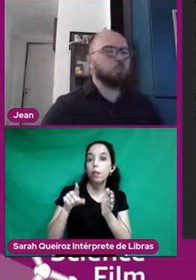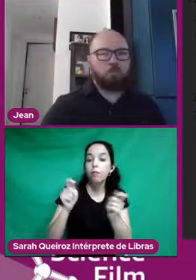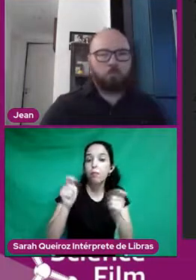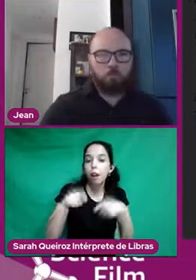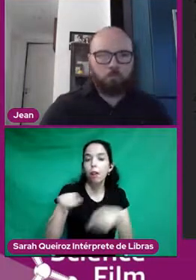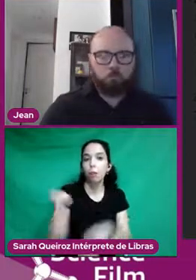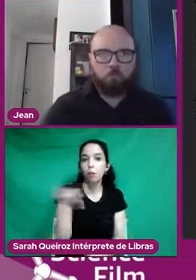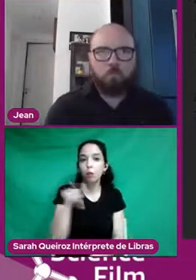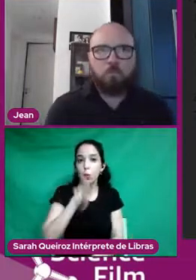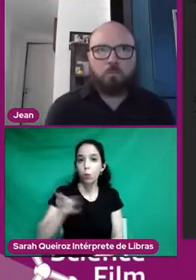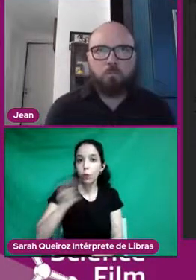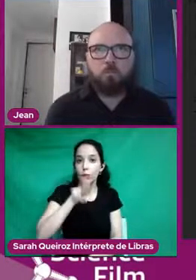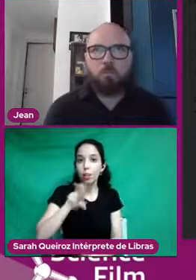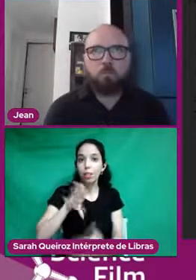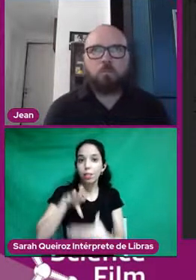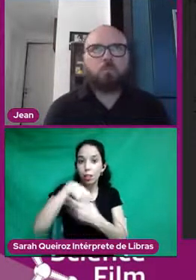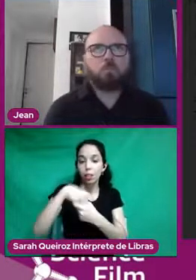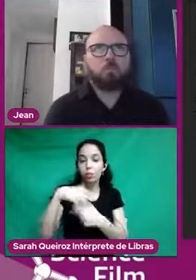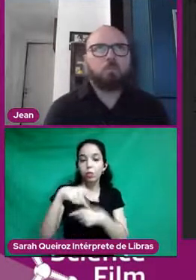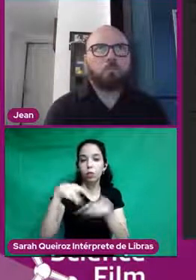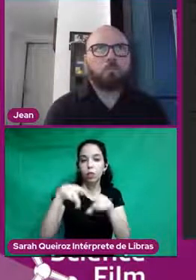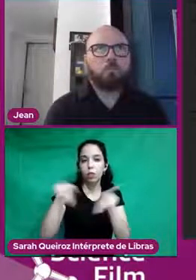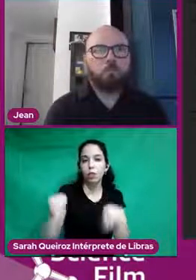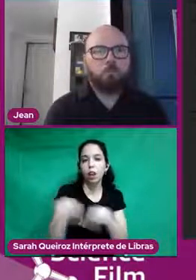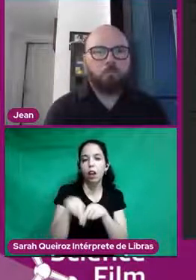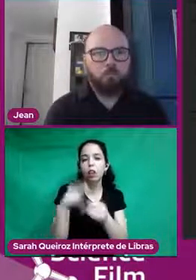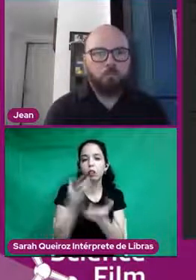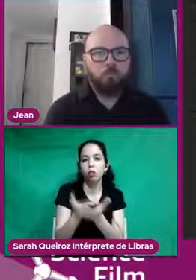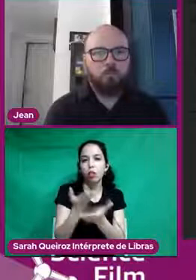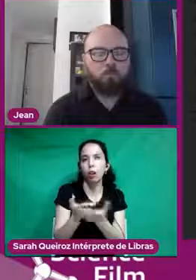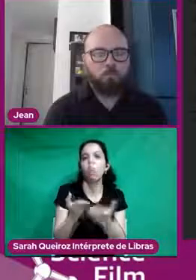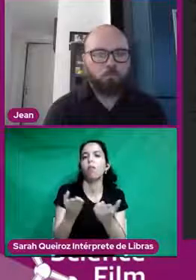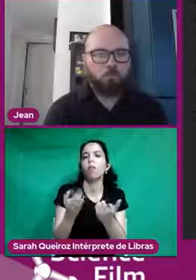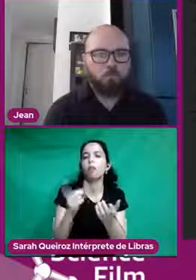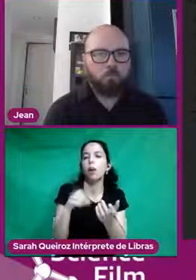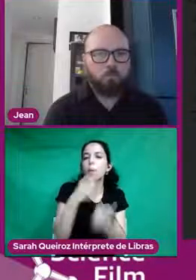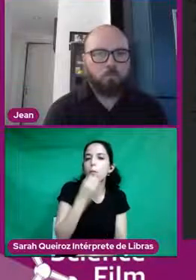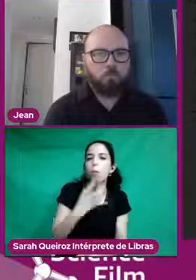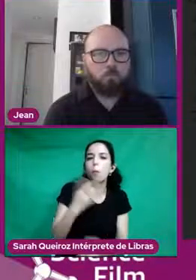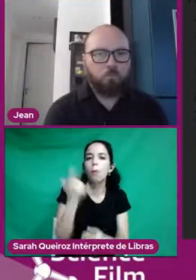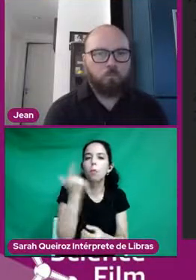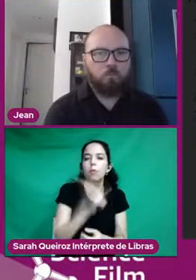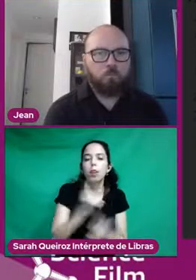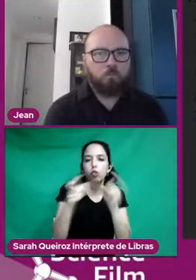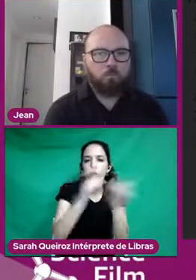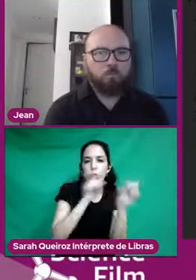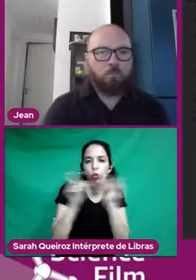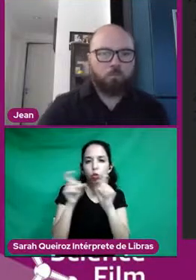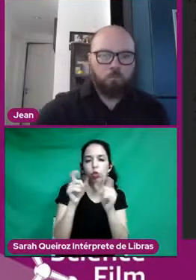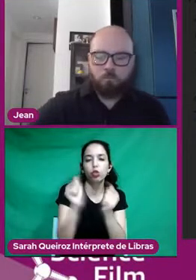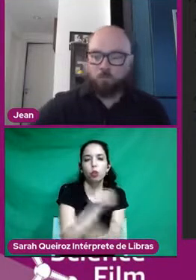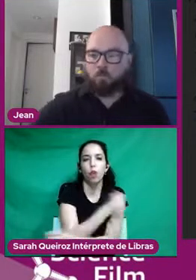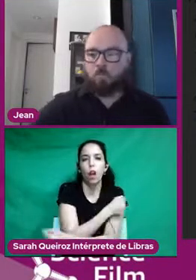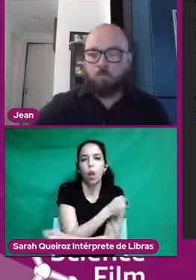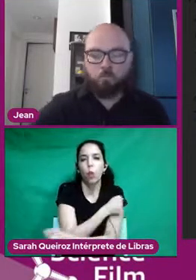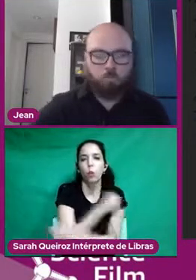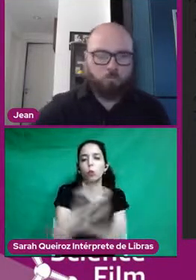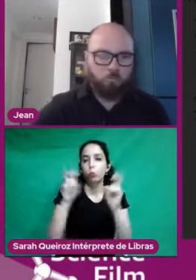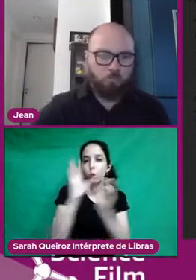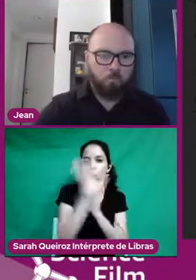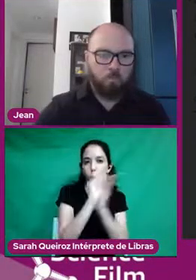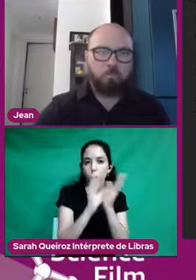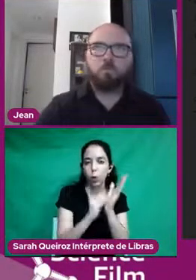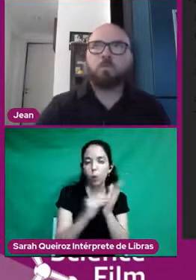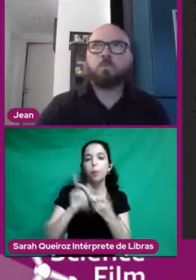para elaborar discussões junto com os alunos a respeito desse conteúdo. Algumas instruções de segurança.